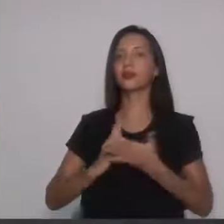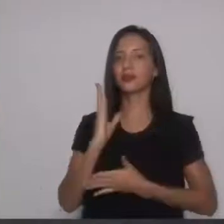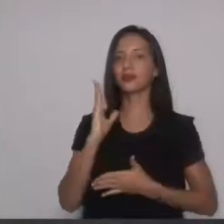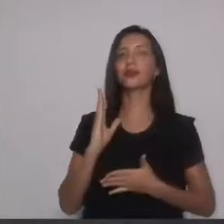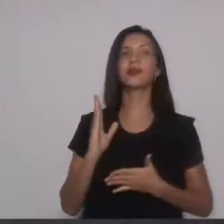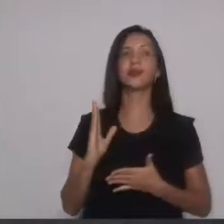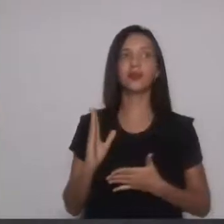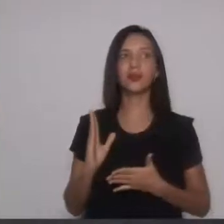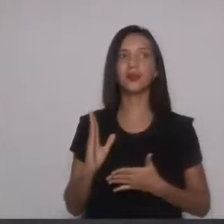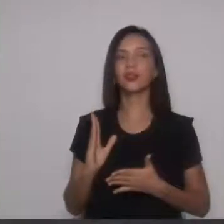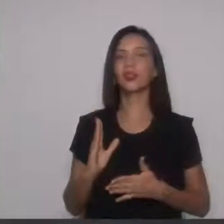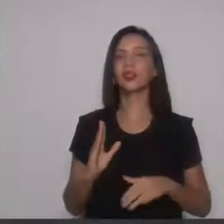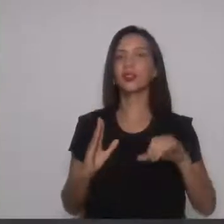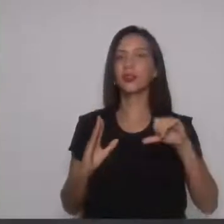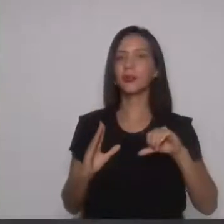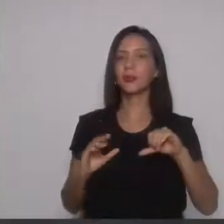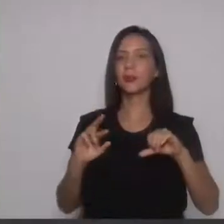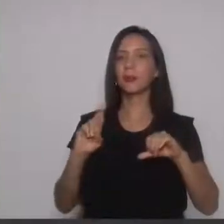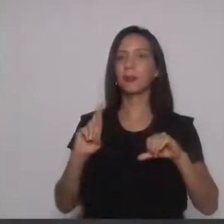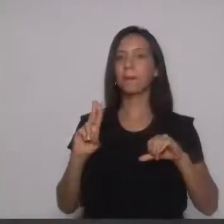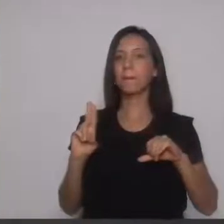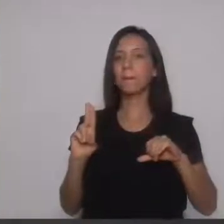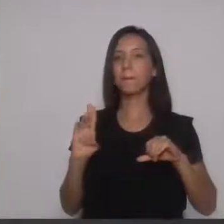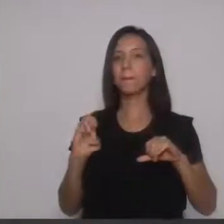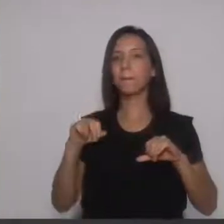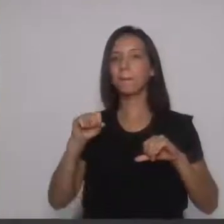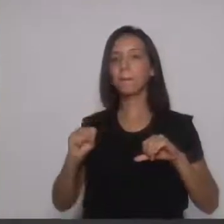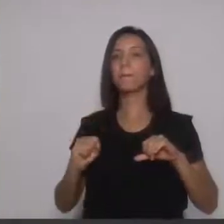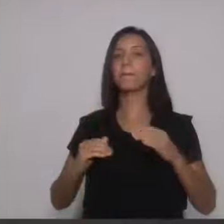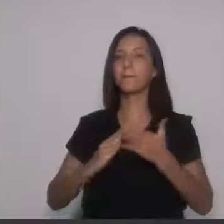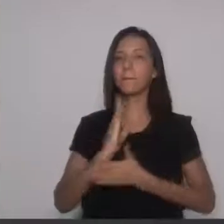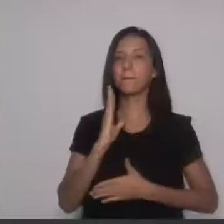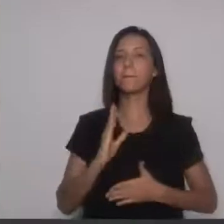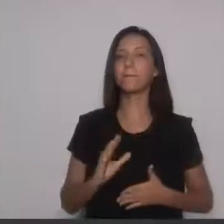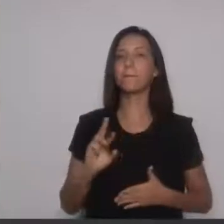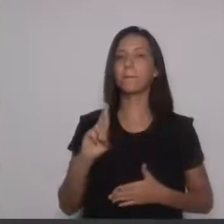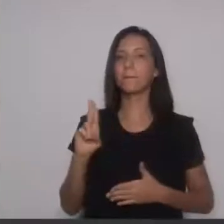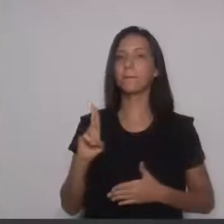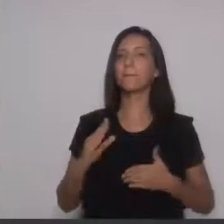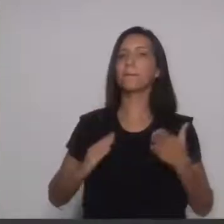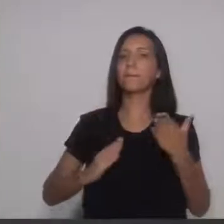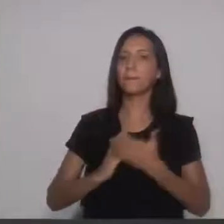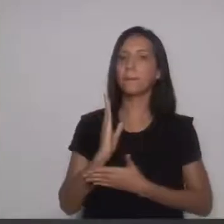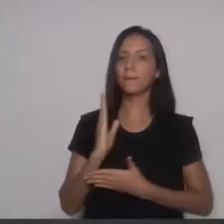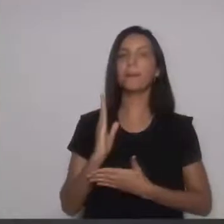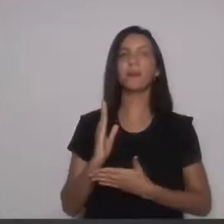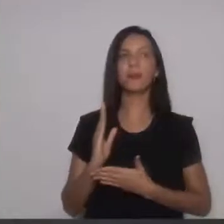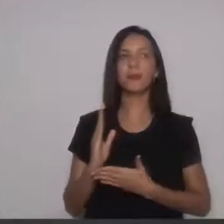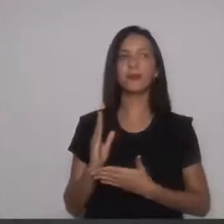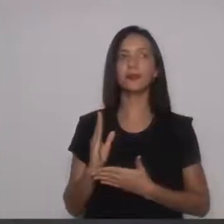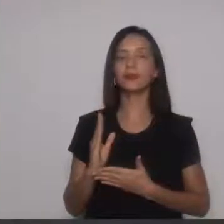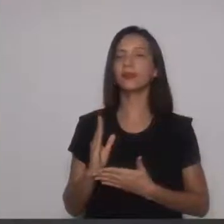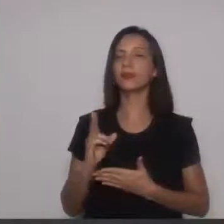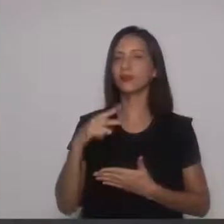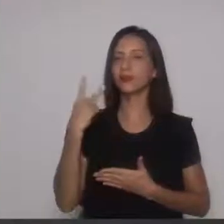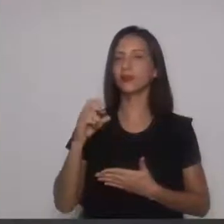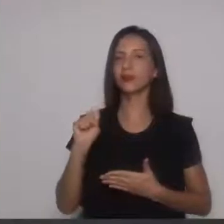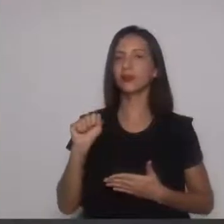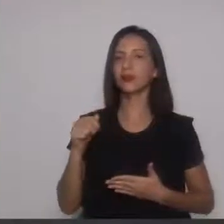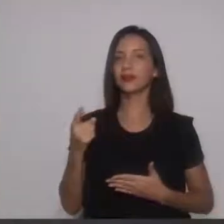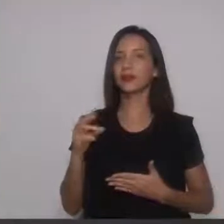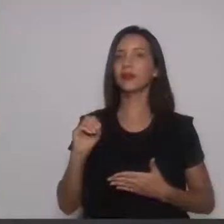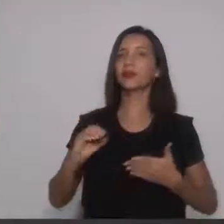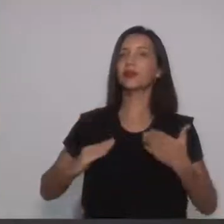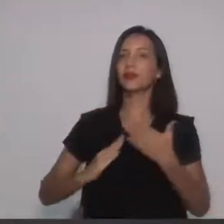Vereador Rubens Nunes. Aprovo. Vereador Rui Macaxeira. Aprovo. Vereador Sano Rebeca.